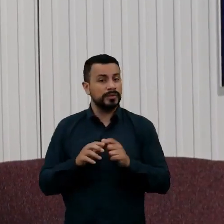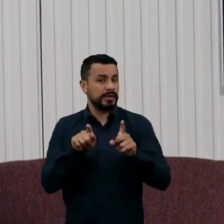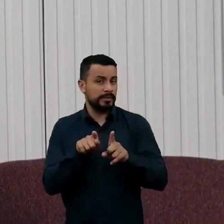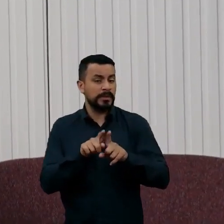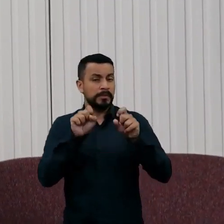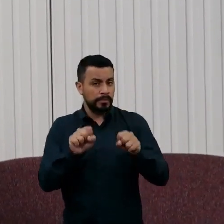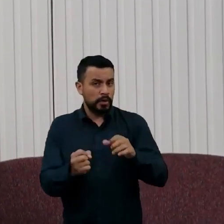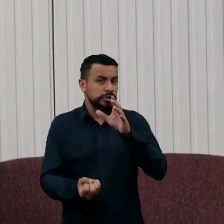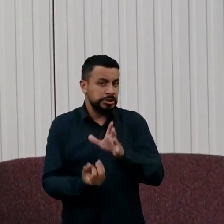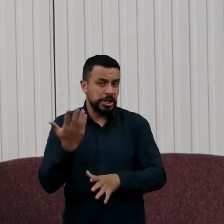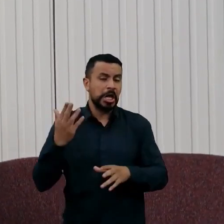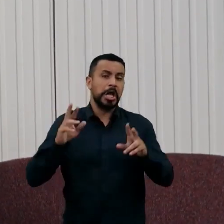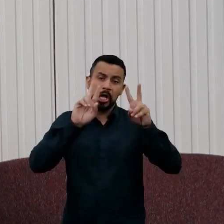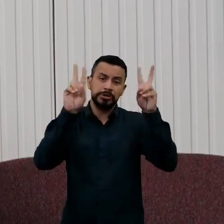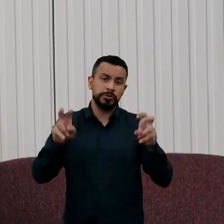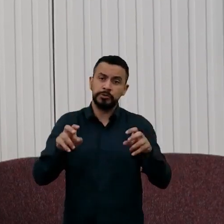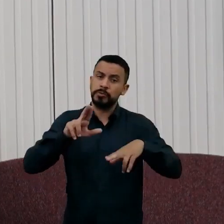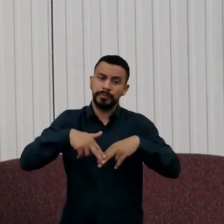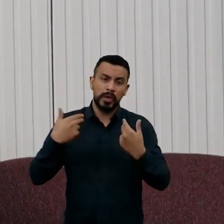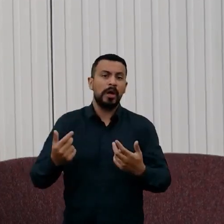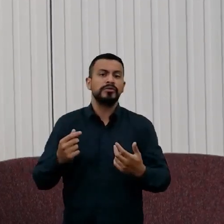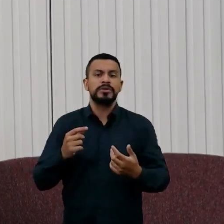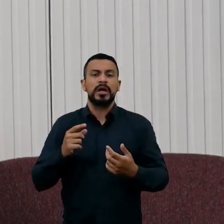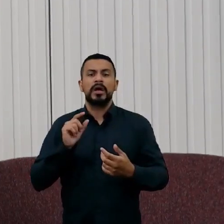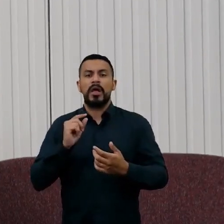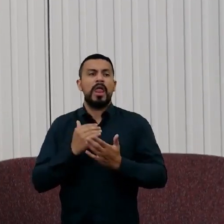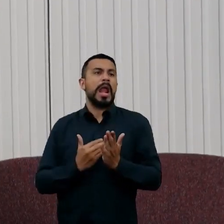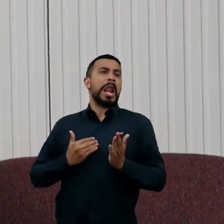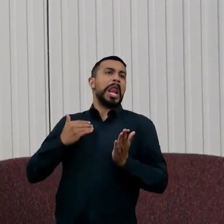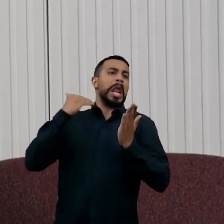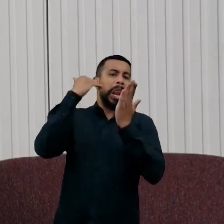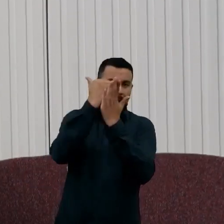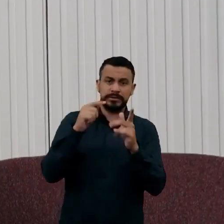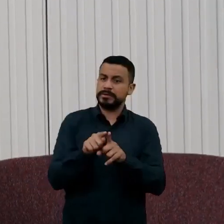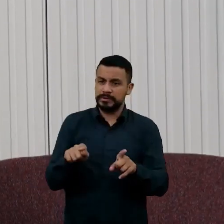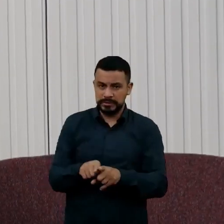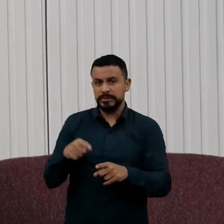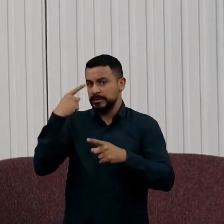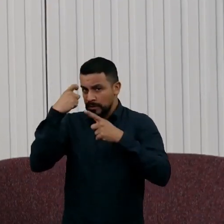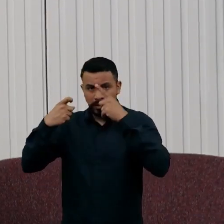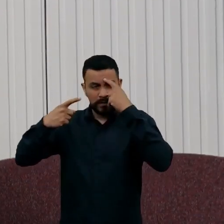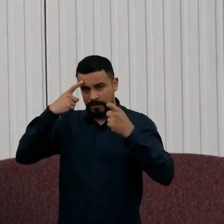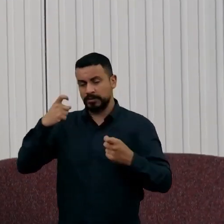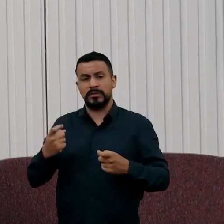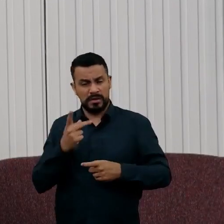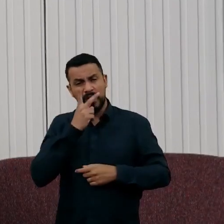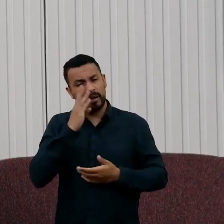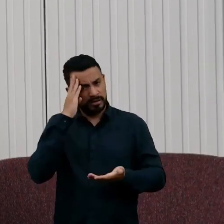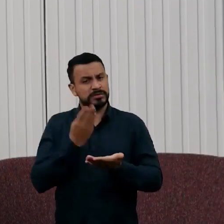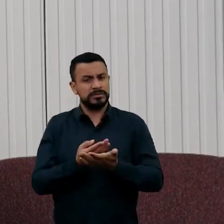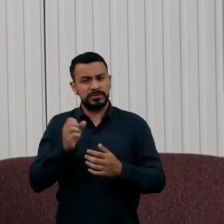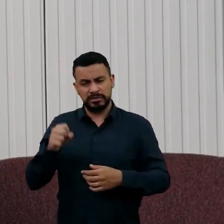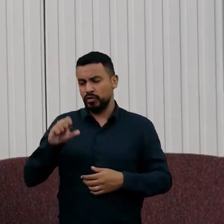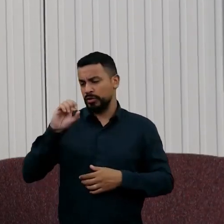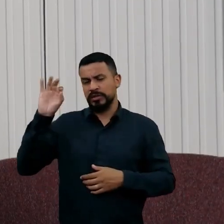questões por causa da extrapolação. Isso é gradual em termos de inovação, acho que sim. 80% do total, os outros 20%,